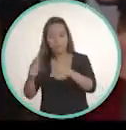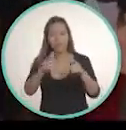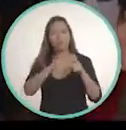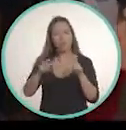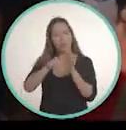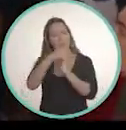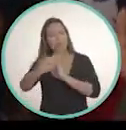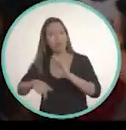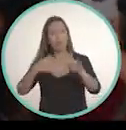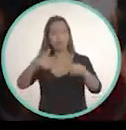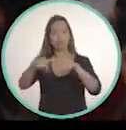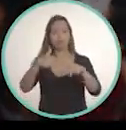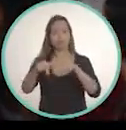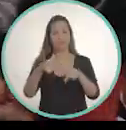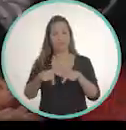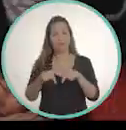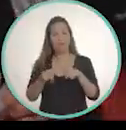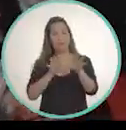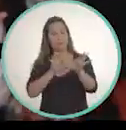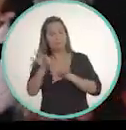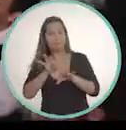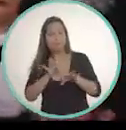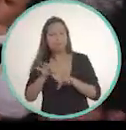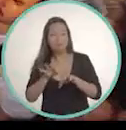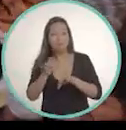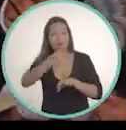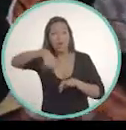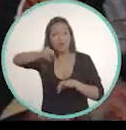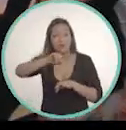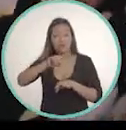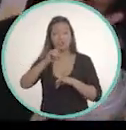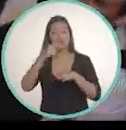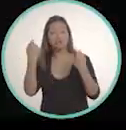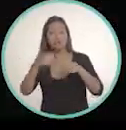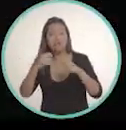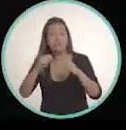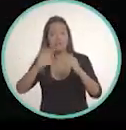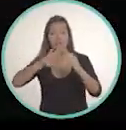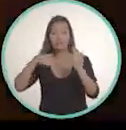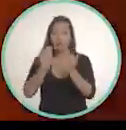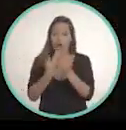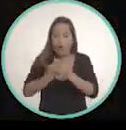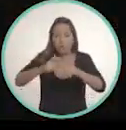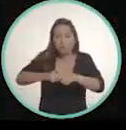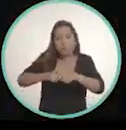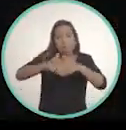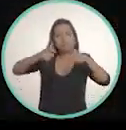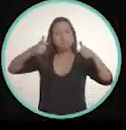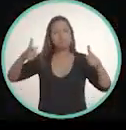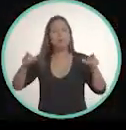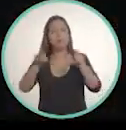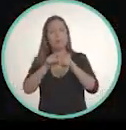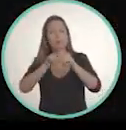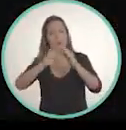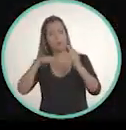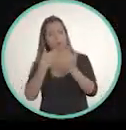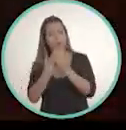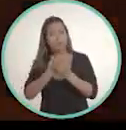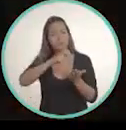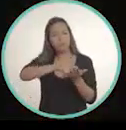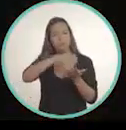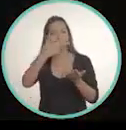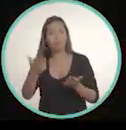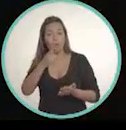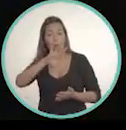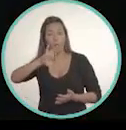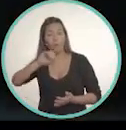de trabalho, que a gente possa organizar. O Rio de Janeiro precisa de mais escola, de mais creche, de mais direito das mulheres. O Rio